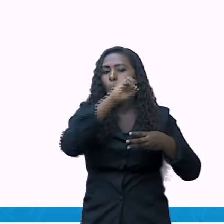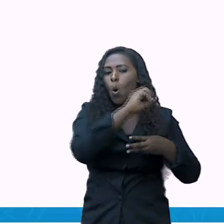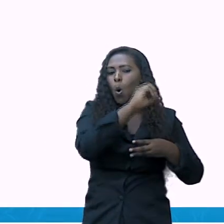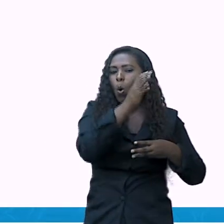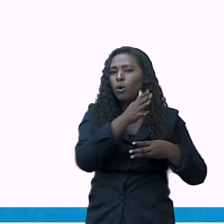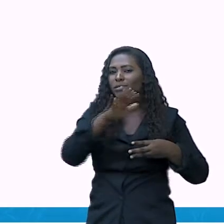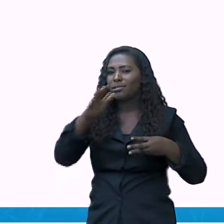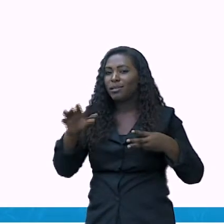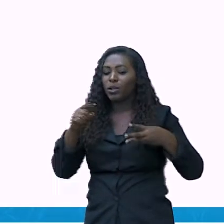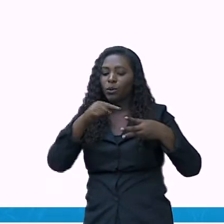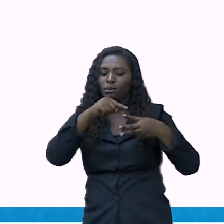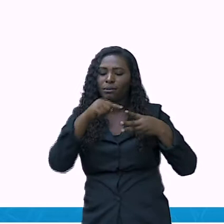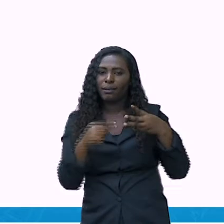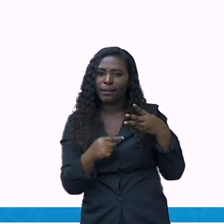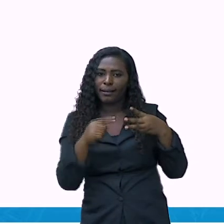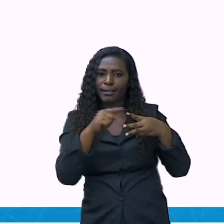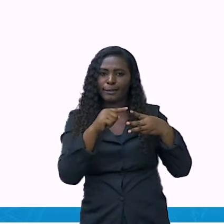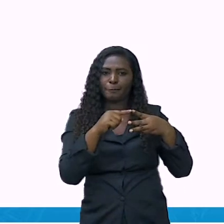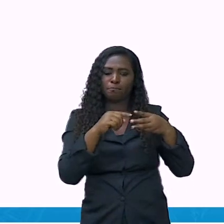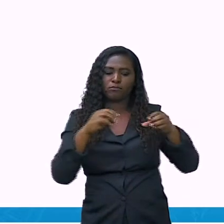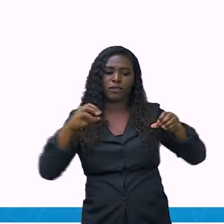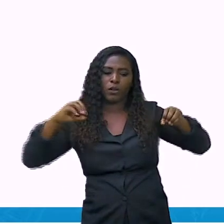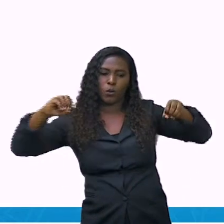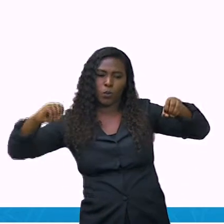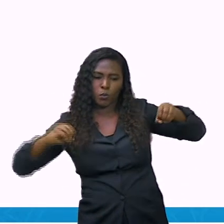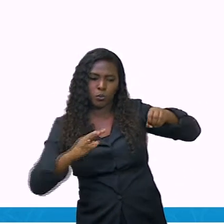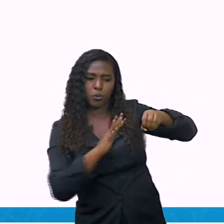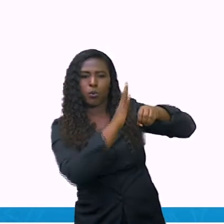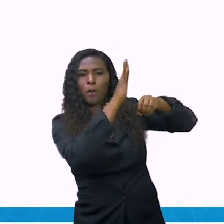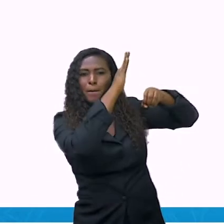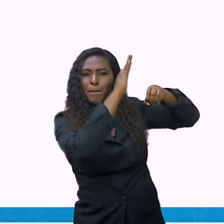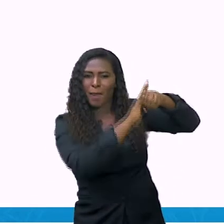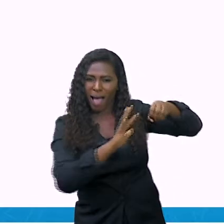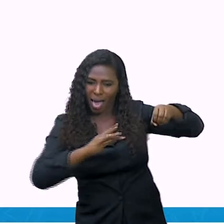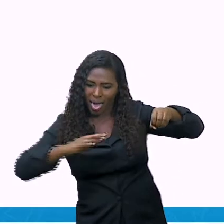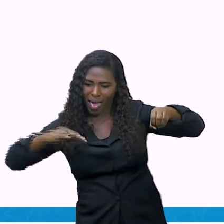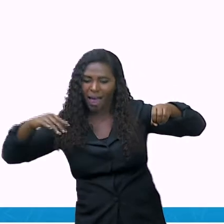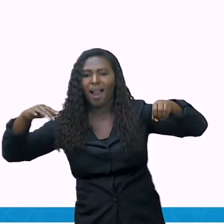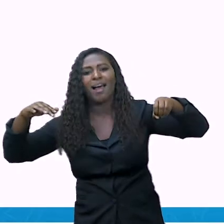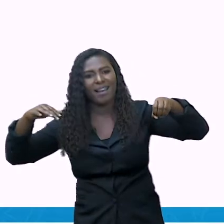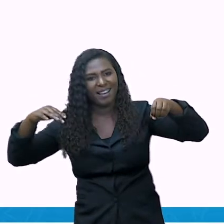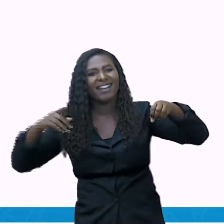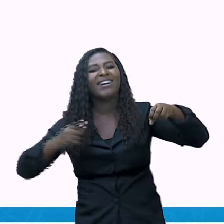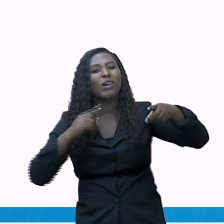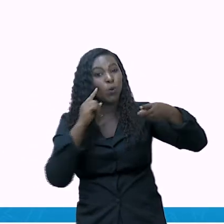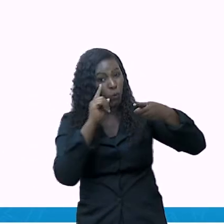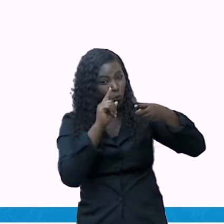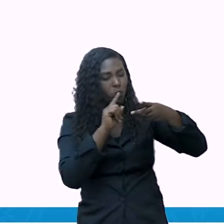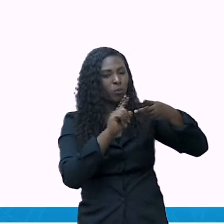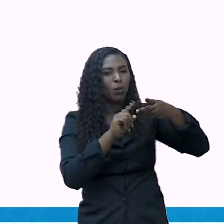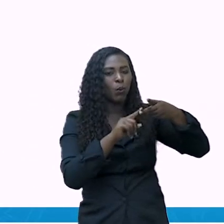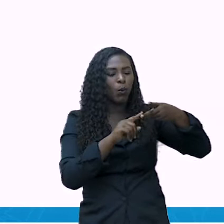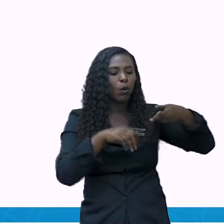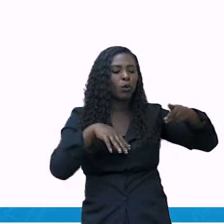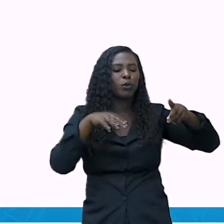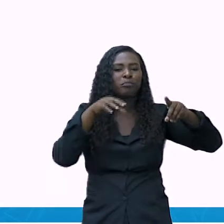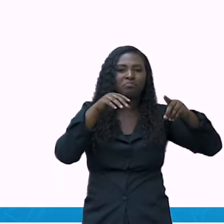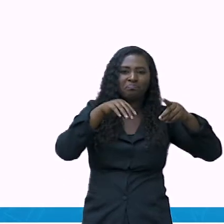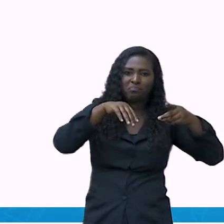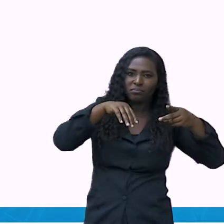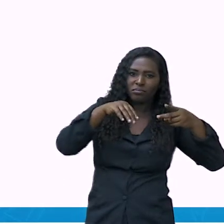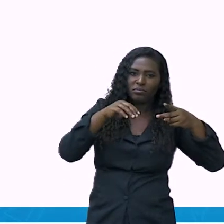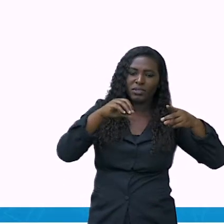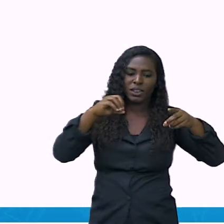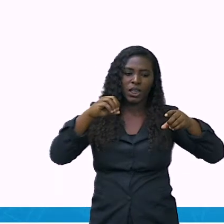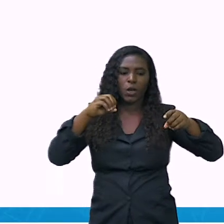E ao sul, o oceano índico. O pacífico banha a leste. Em sua porção